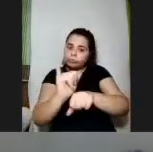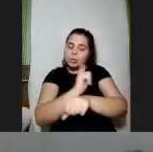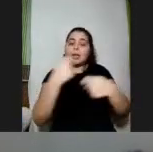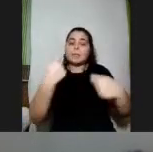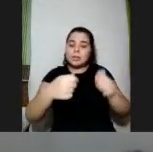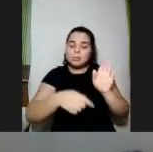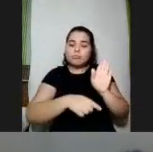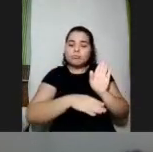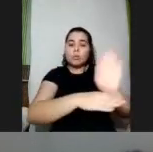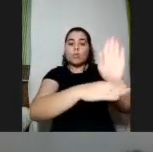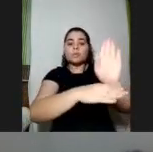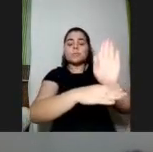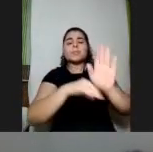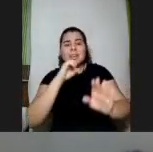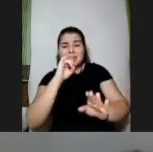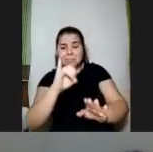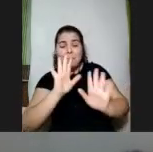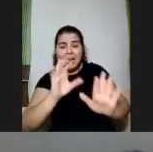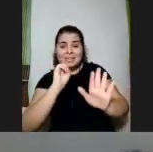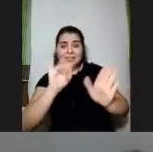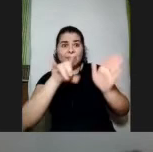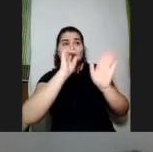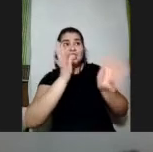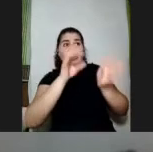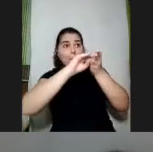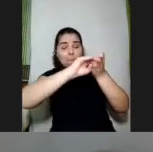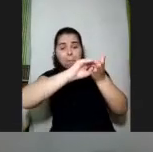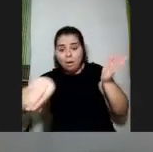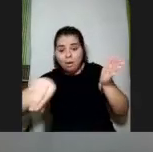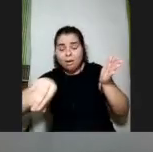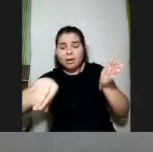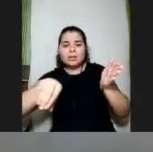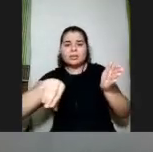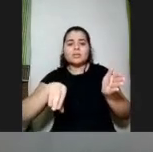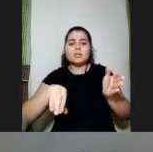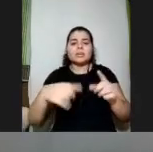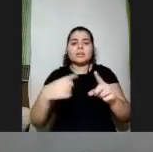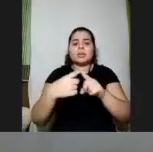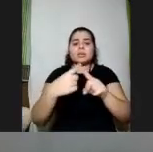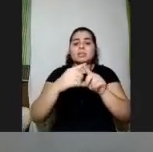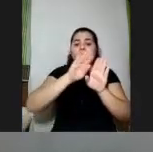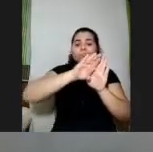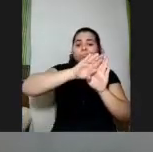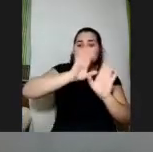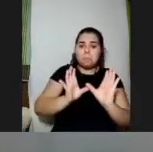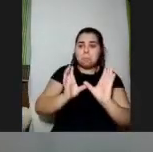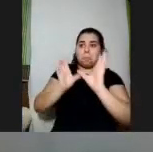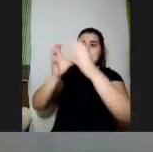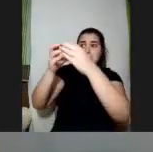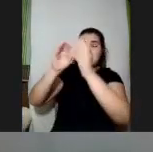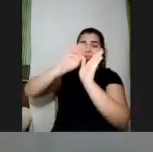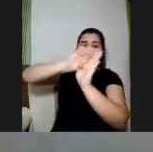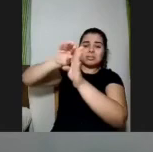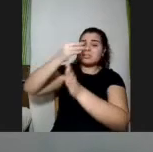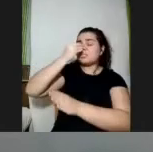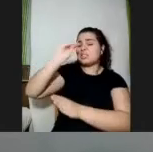mas se você já descarta ela você coloca ela lá no monte de pessoas descartáveis e a